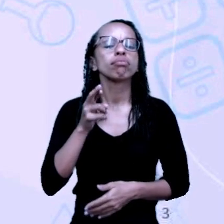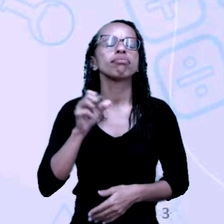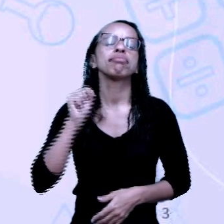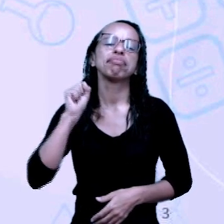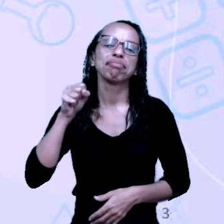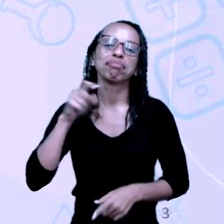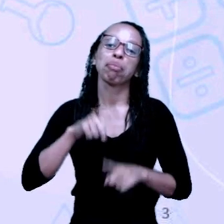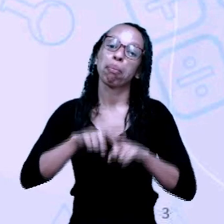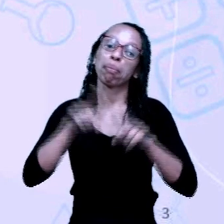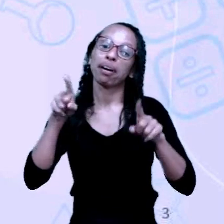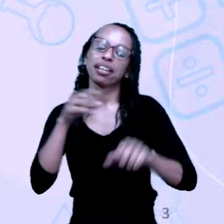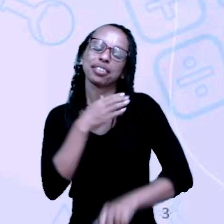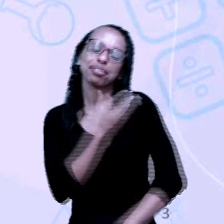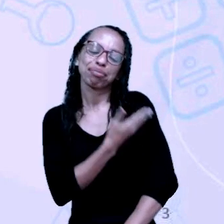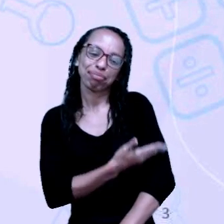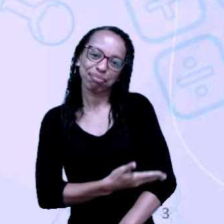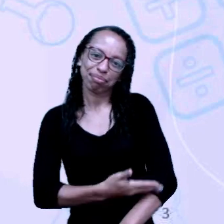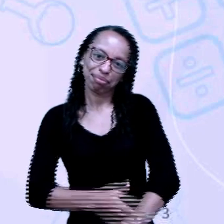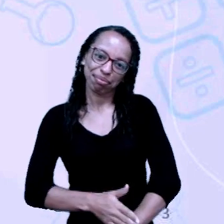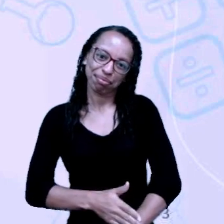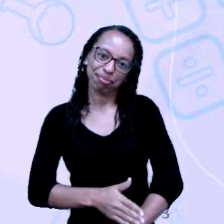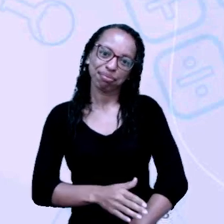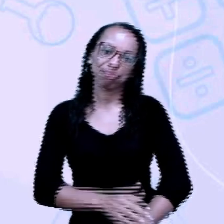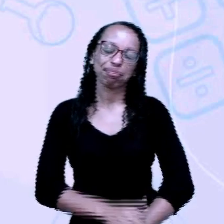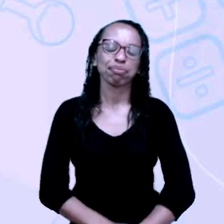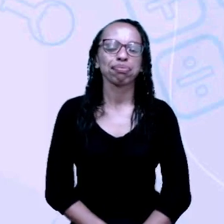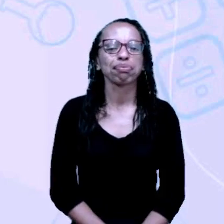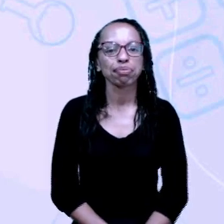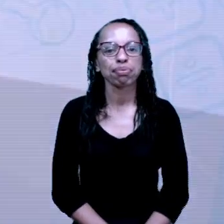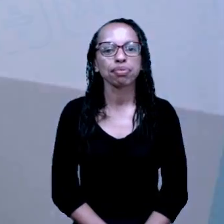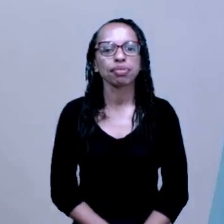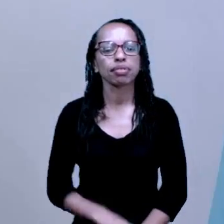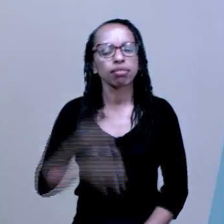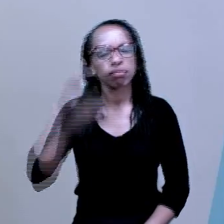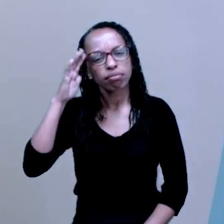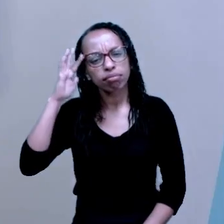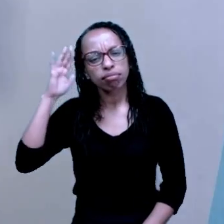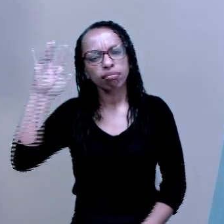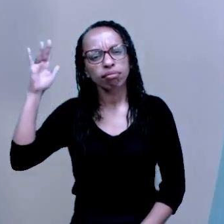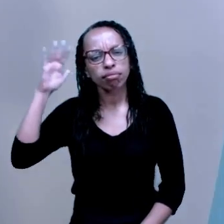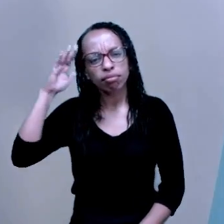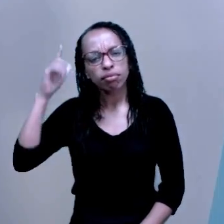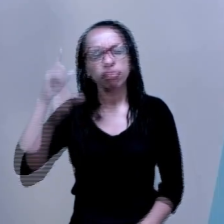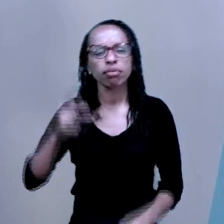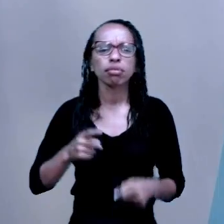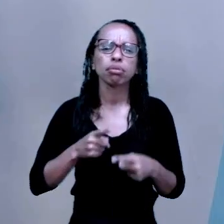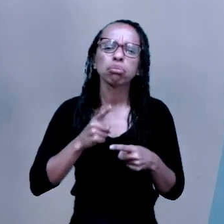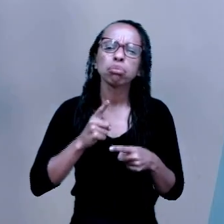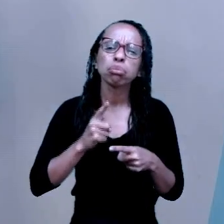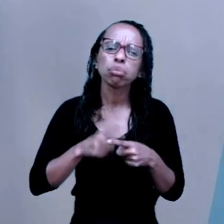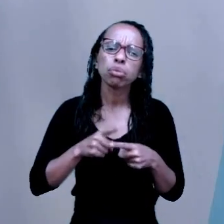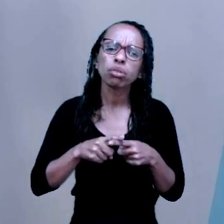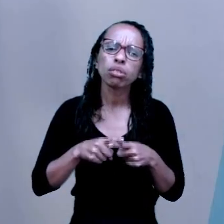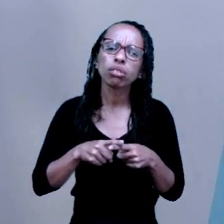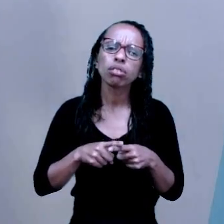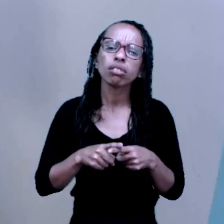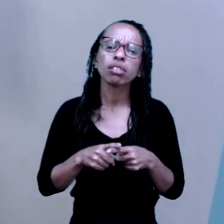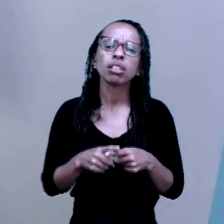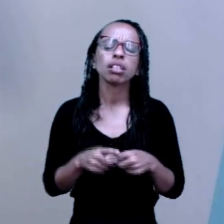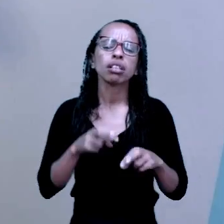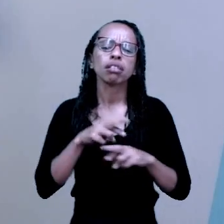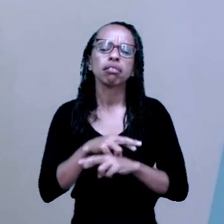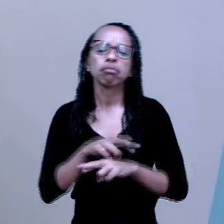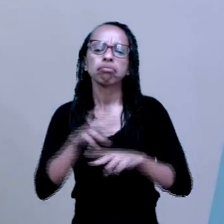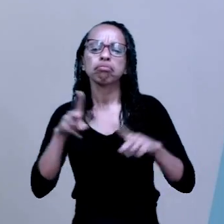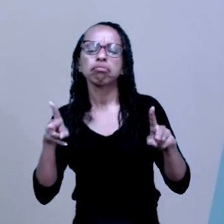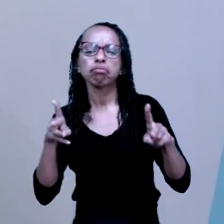os nossos hábitos. Isso nos faz refletir, por que será que nós temos posturas diferentes?